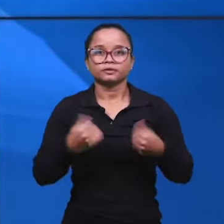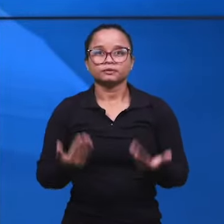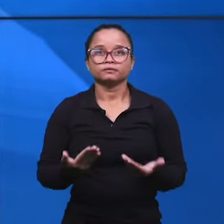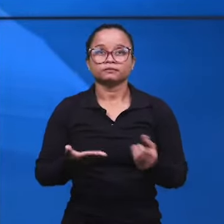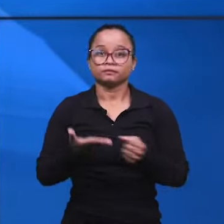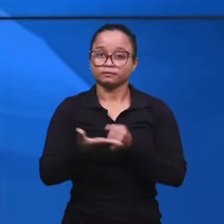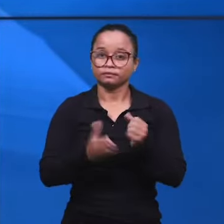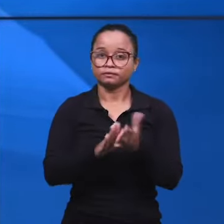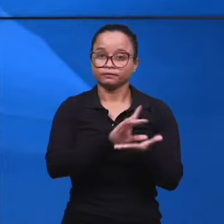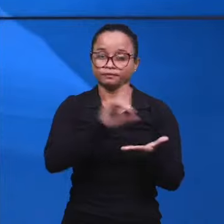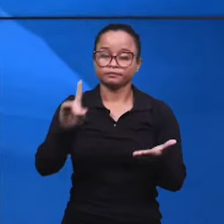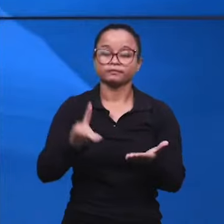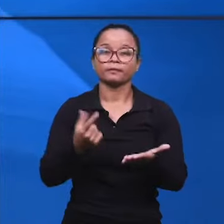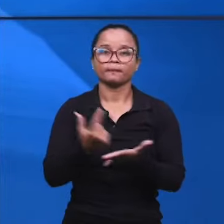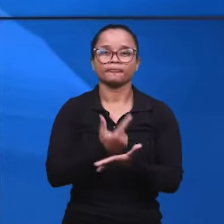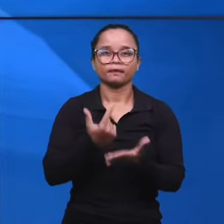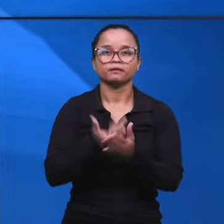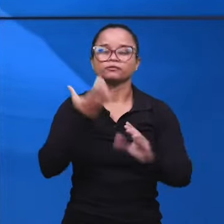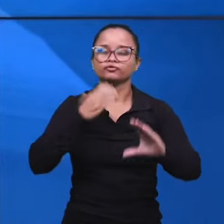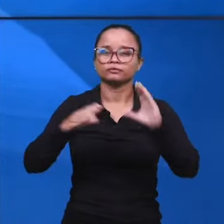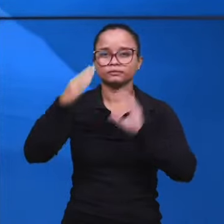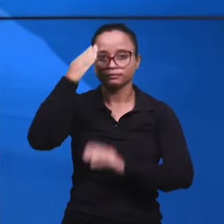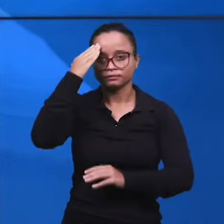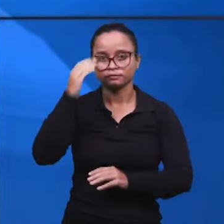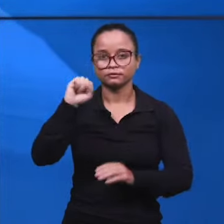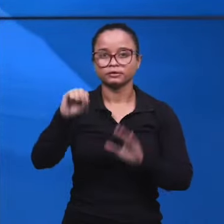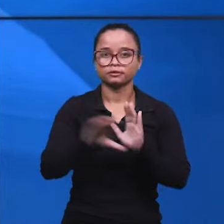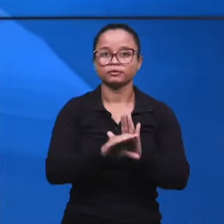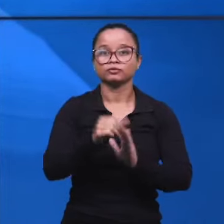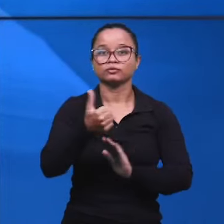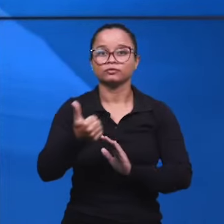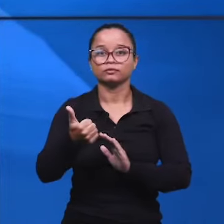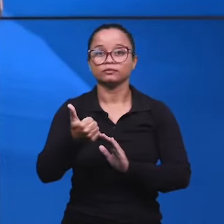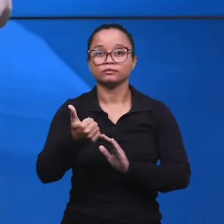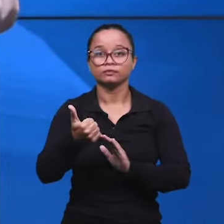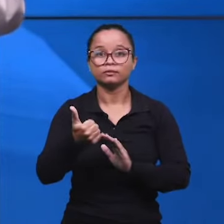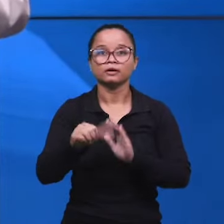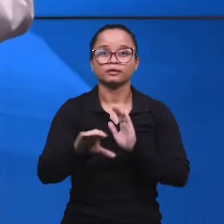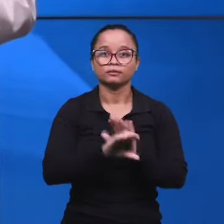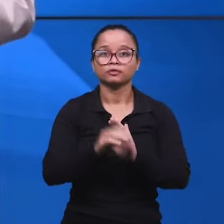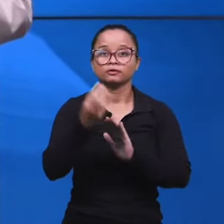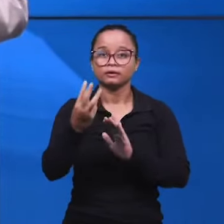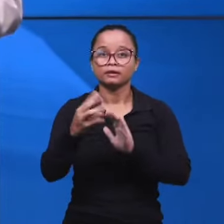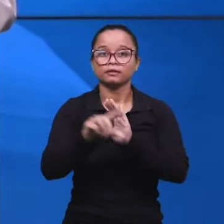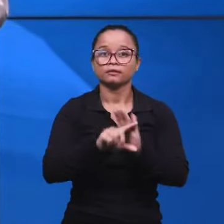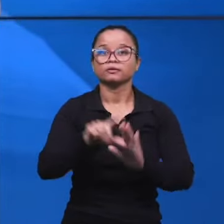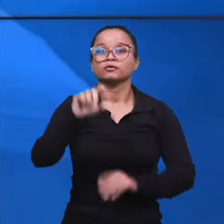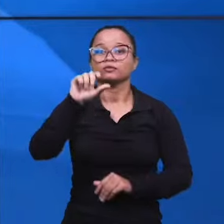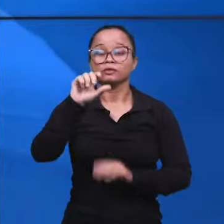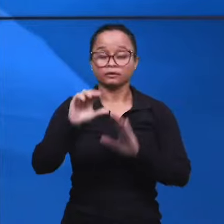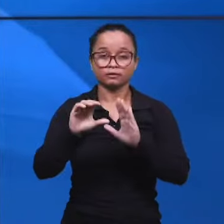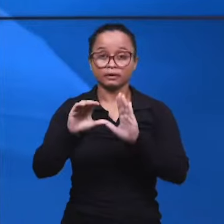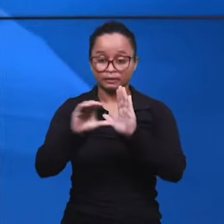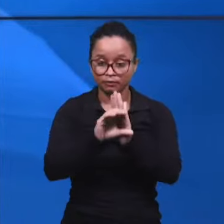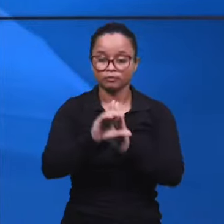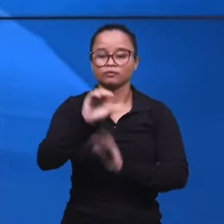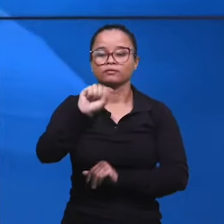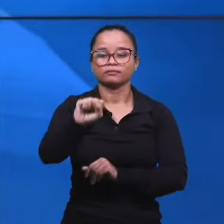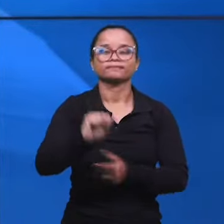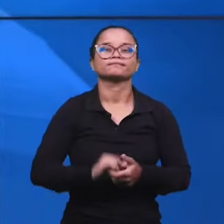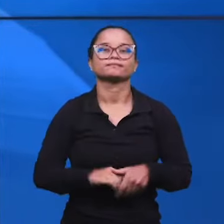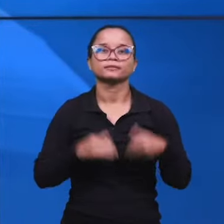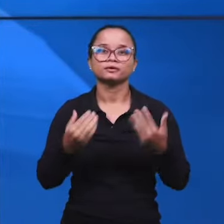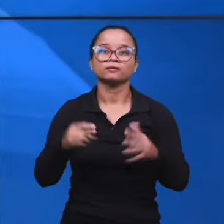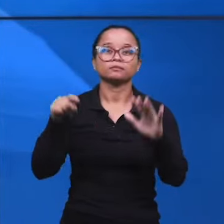ser o livro de Cantar de Salomão, no capítulo 1, capítulo 3 e capítulo 8. Vamos, então, à nossa primeira